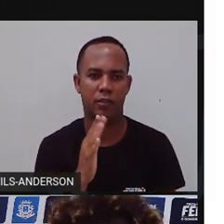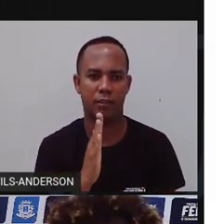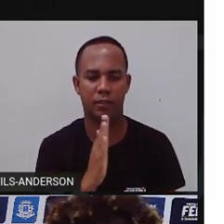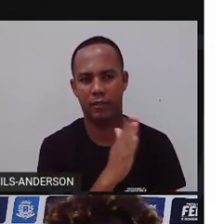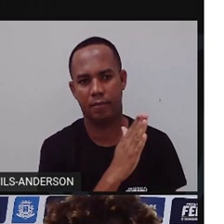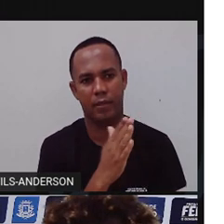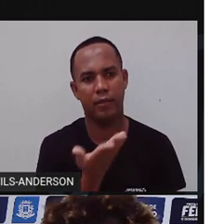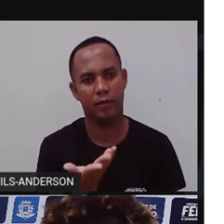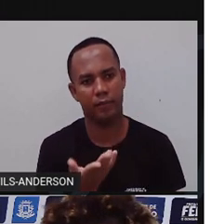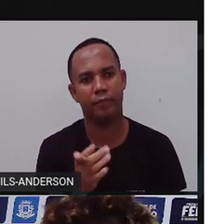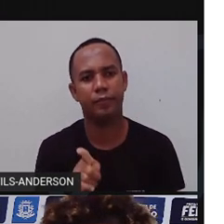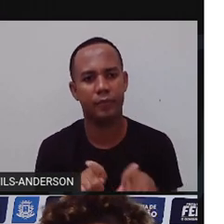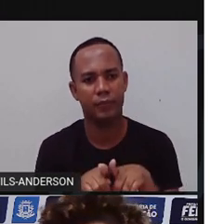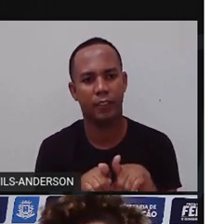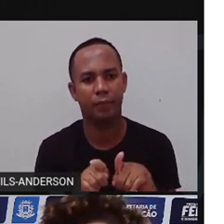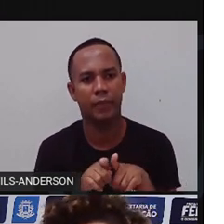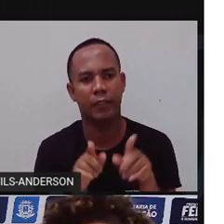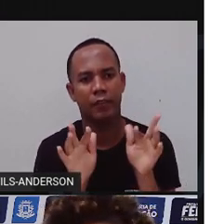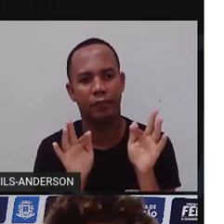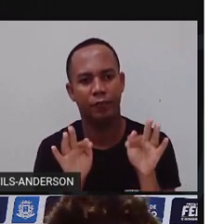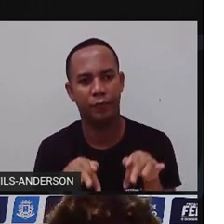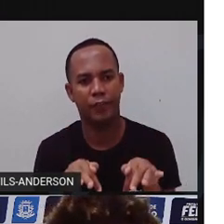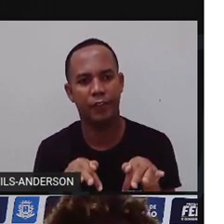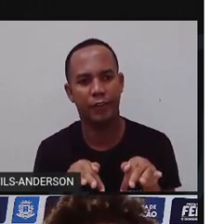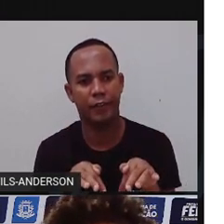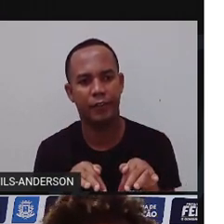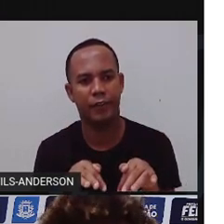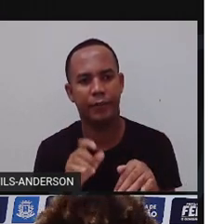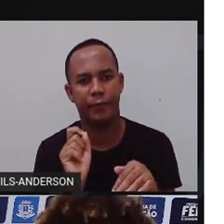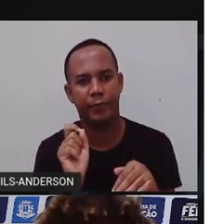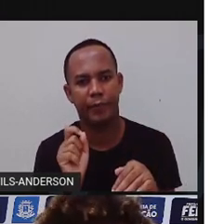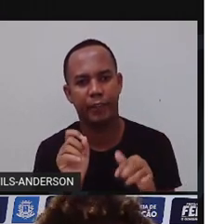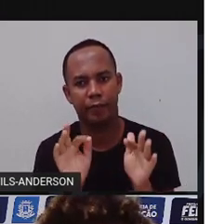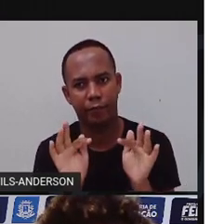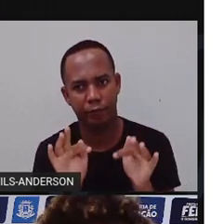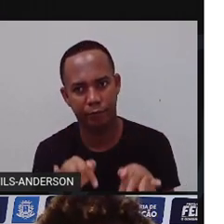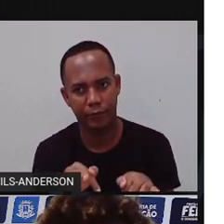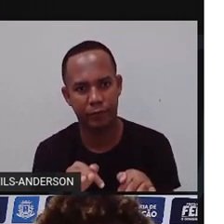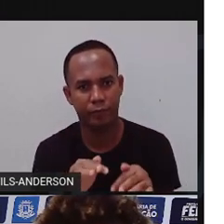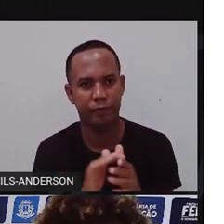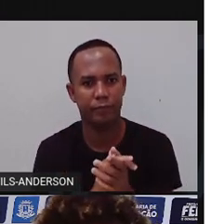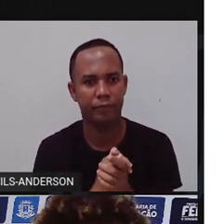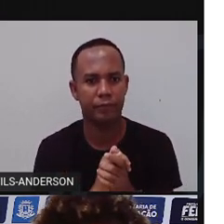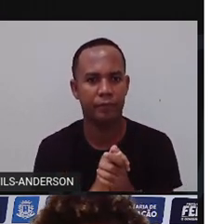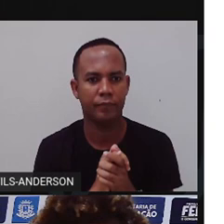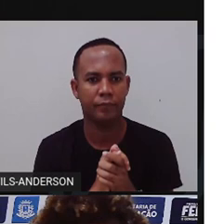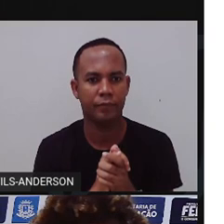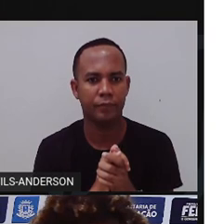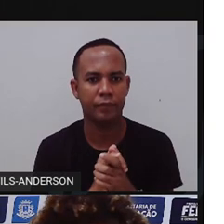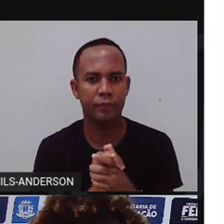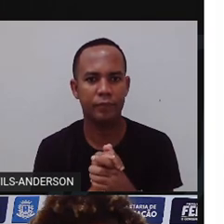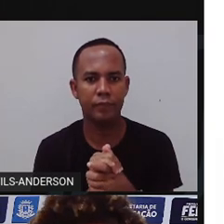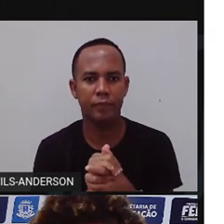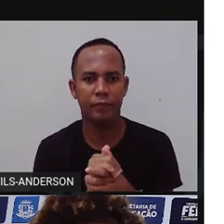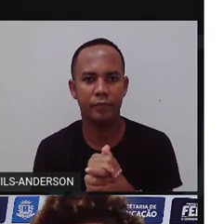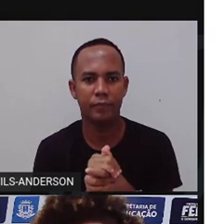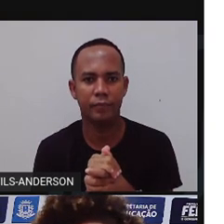terminei a fala, eu vou colocar o quê? Ponto final. Ponto Vamos lá.